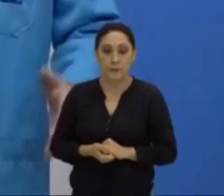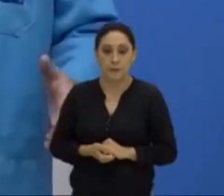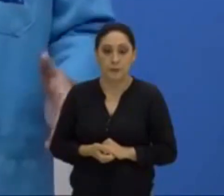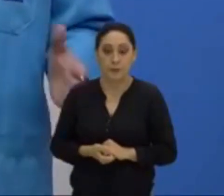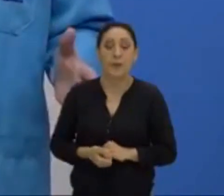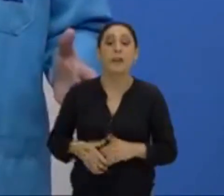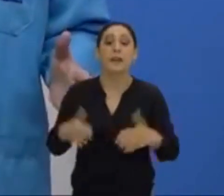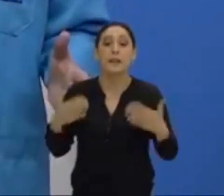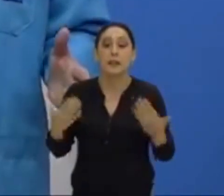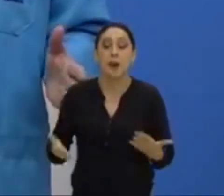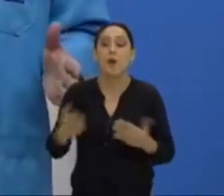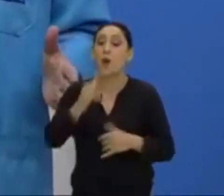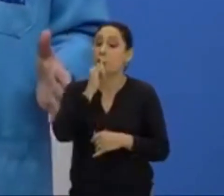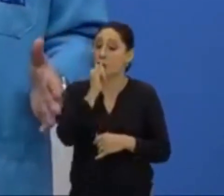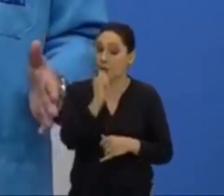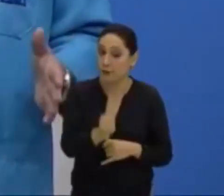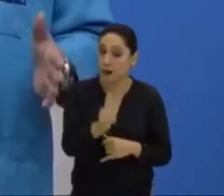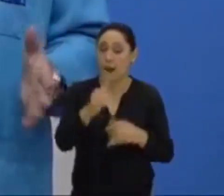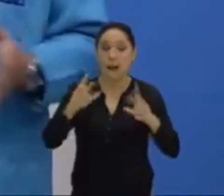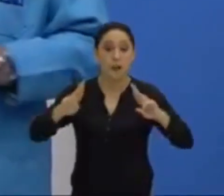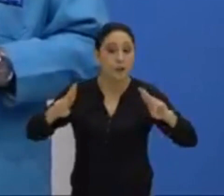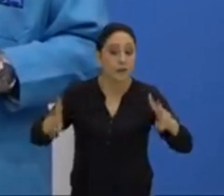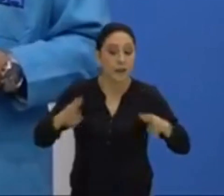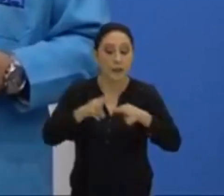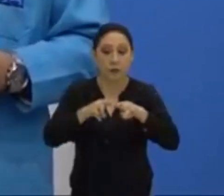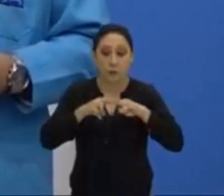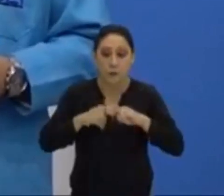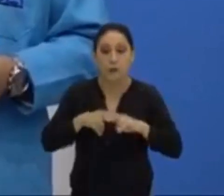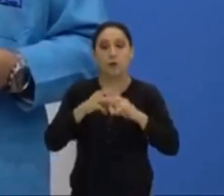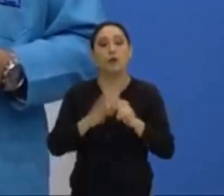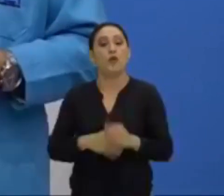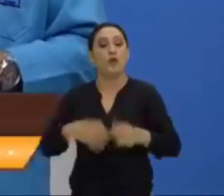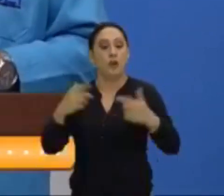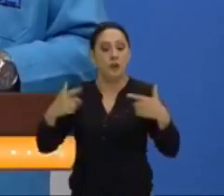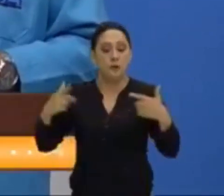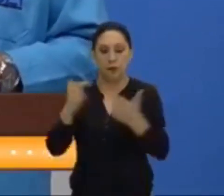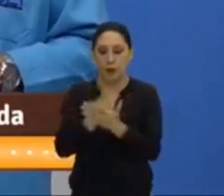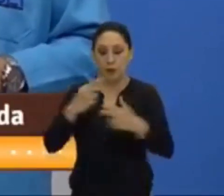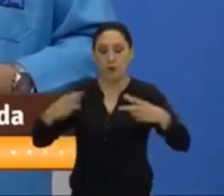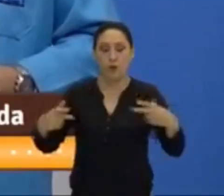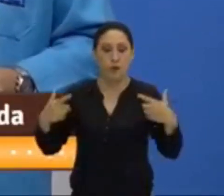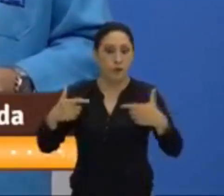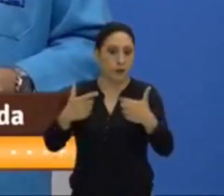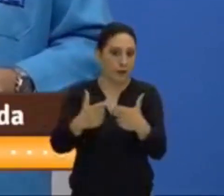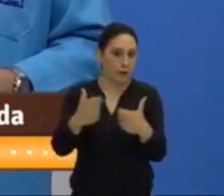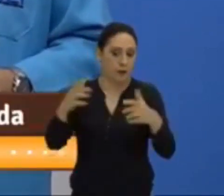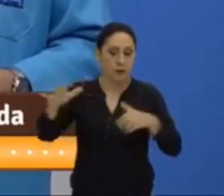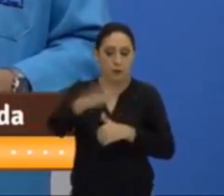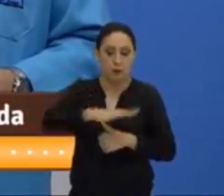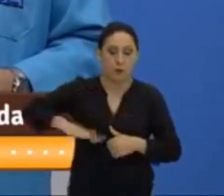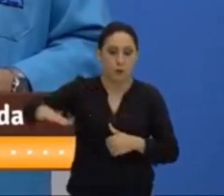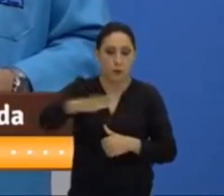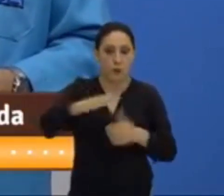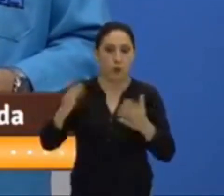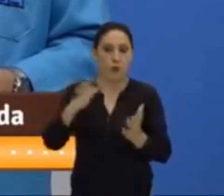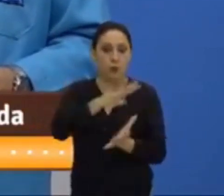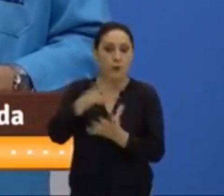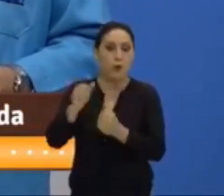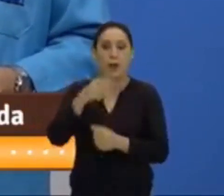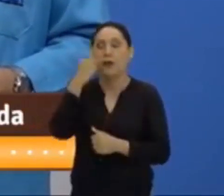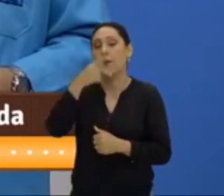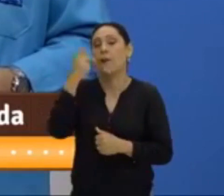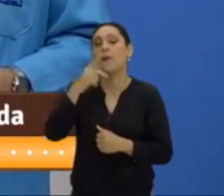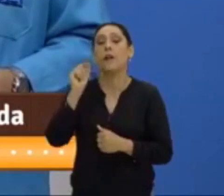Bom, como eu te disse, há diferentes motivações que geram conflitos no espaço mundial. E agora nós vamos começar a falar